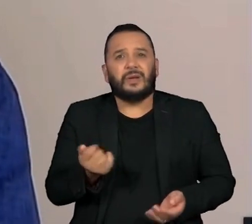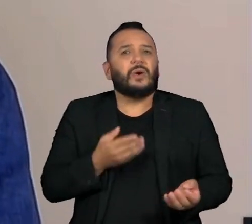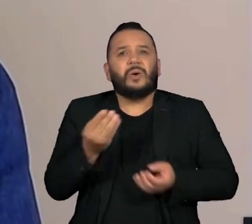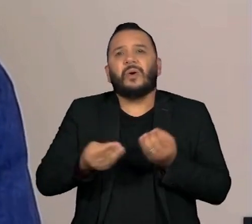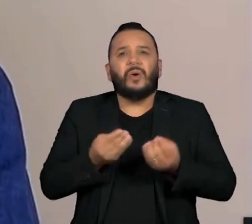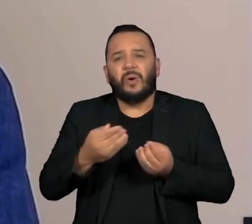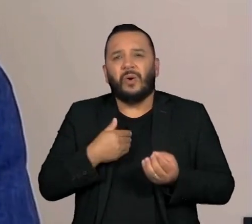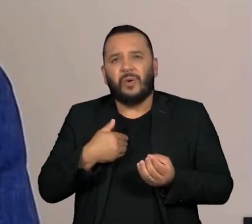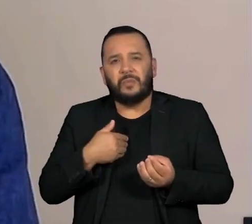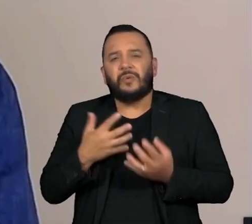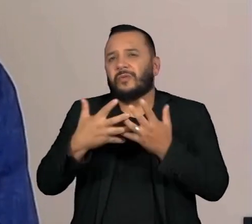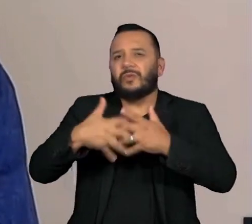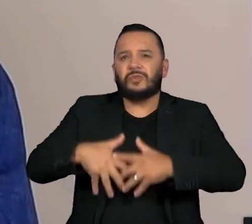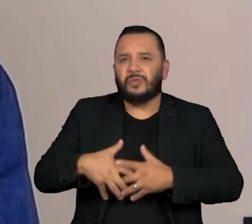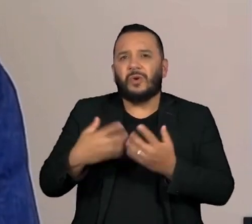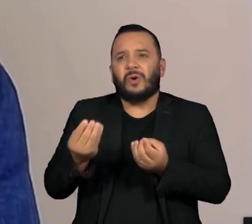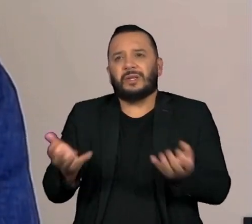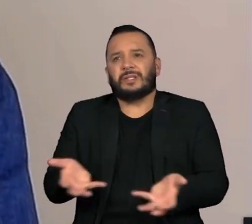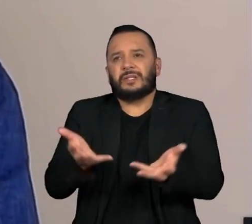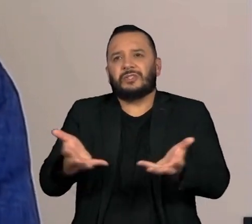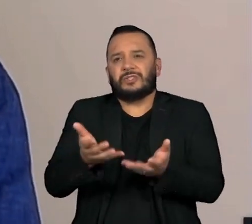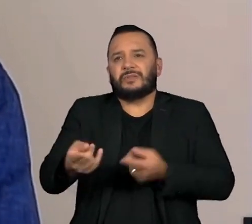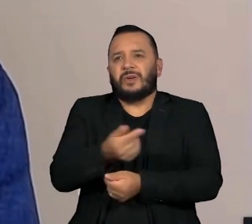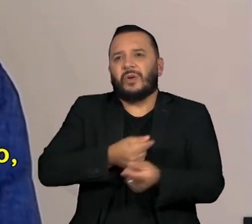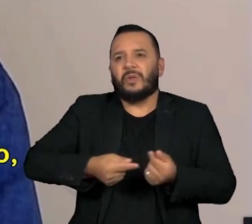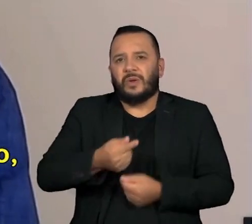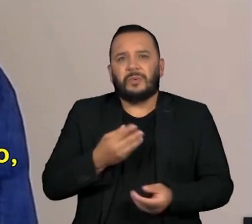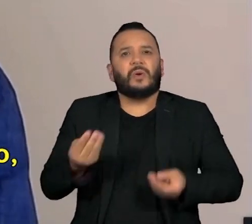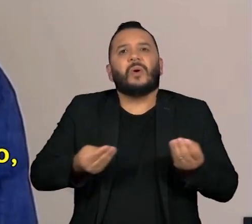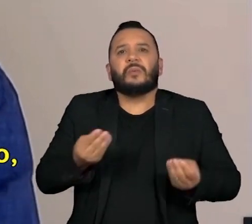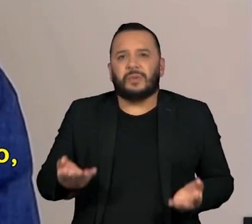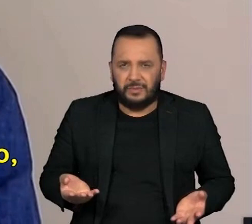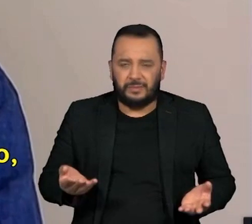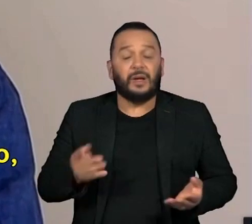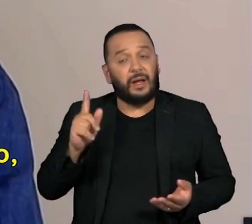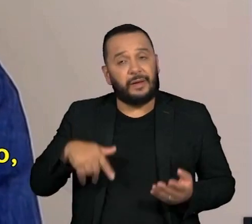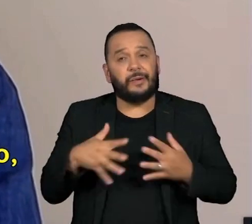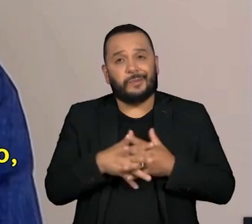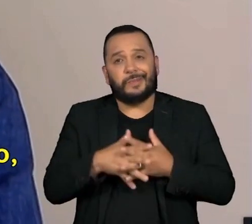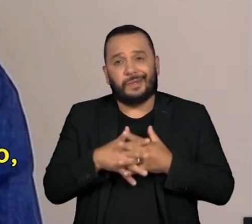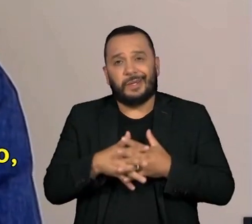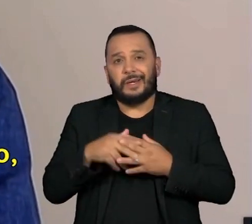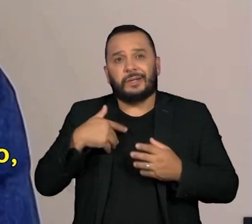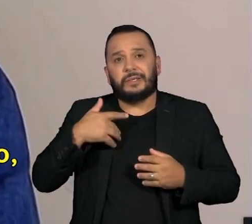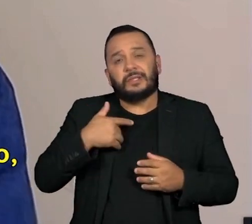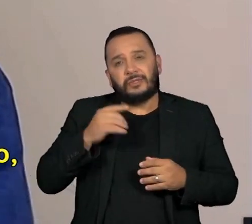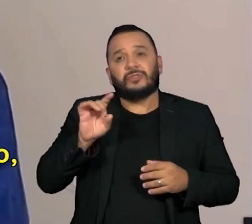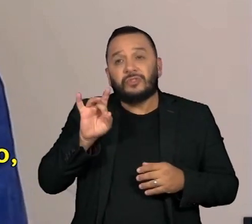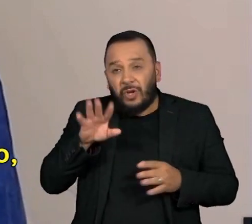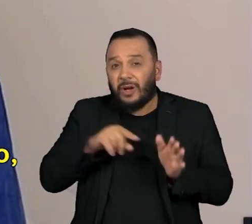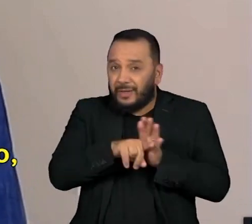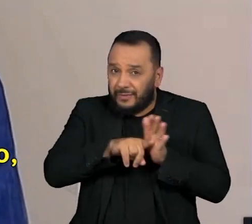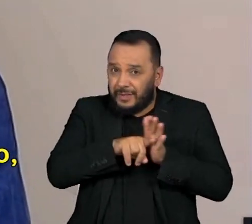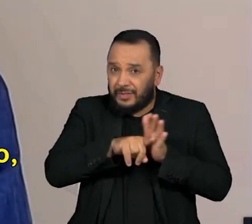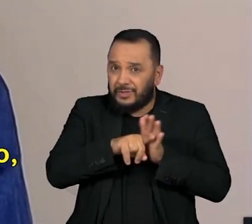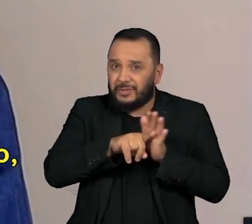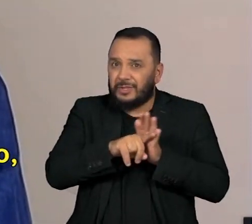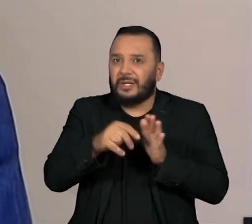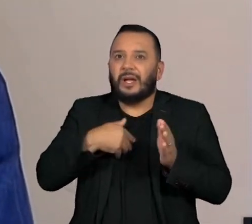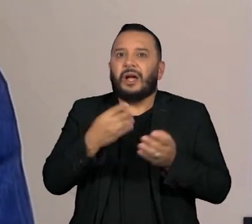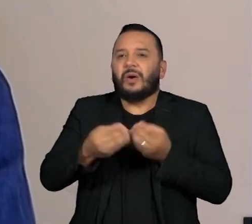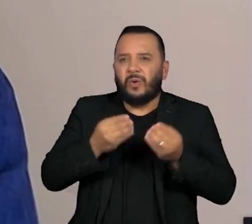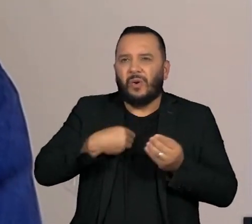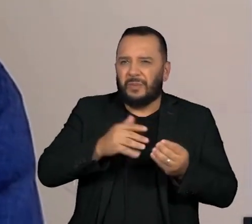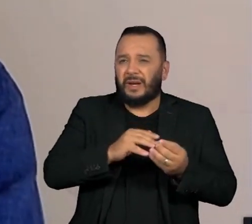isso? E como jogam os incentivos econômicos aí? Então, é muito complicado, não somente investigar se os querem eliminar ou não,